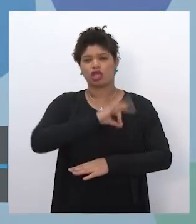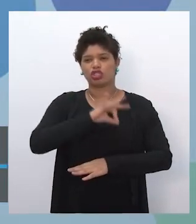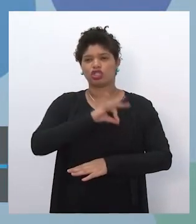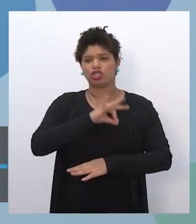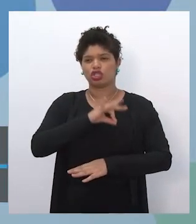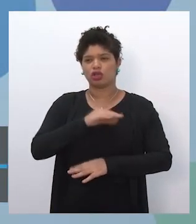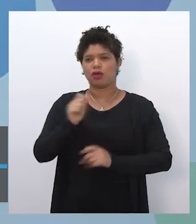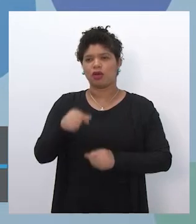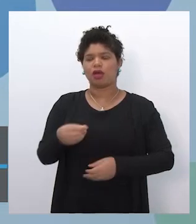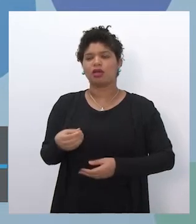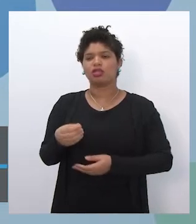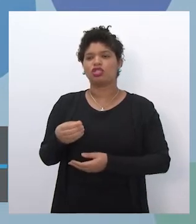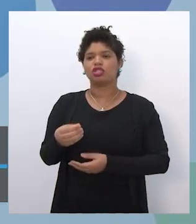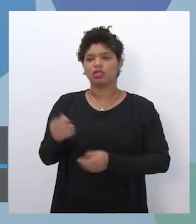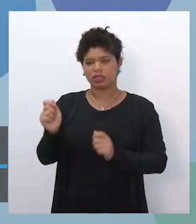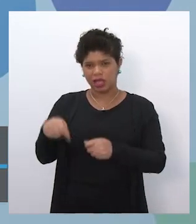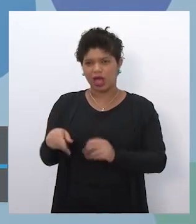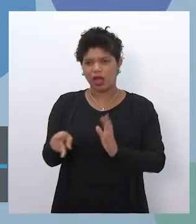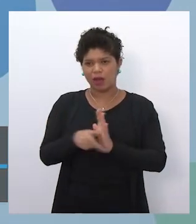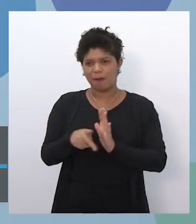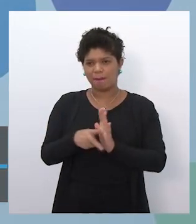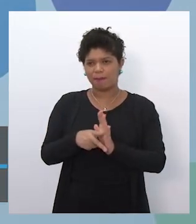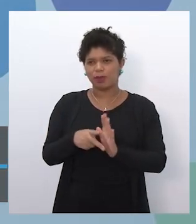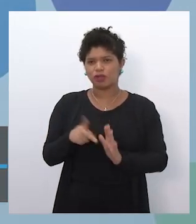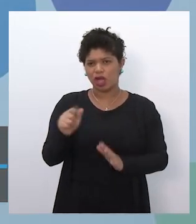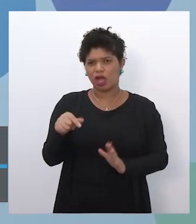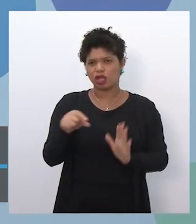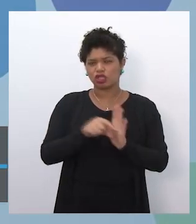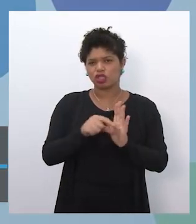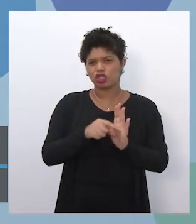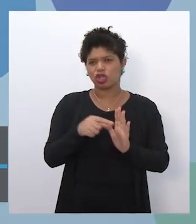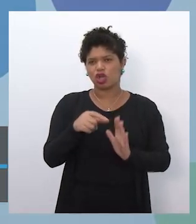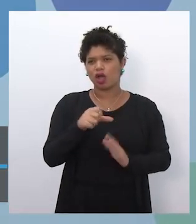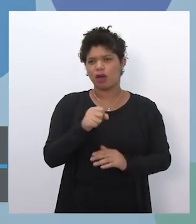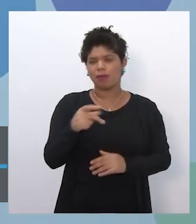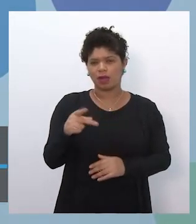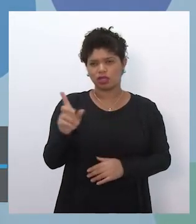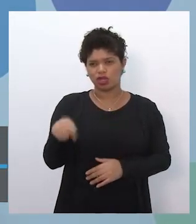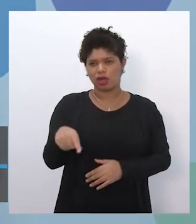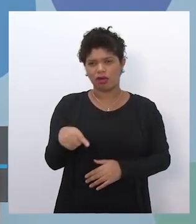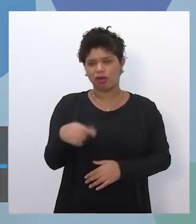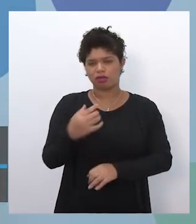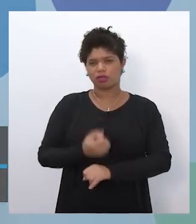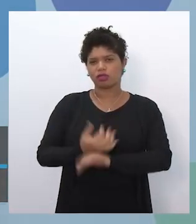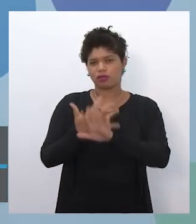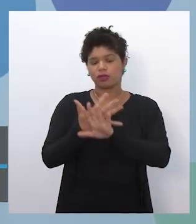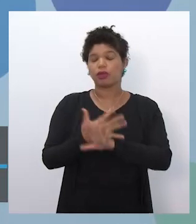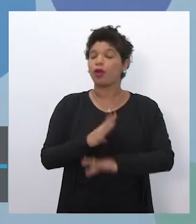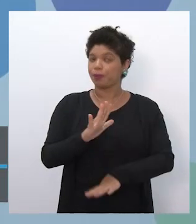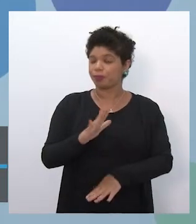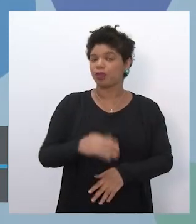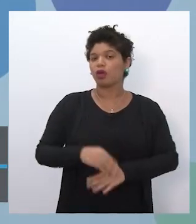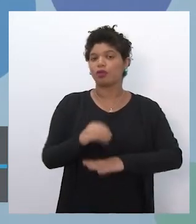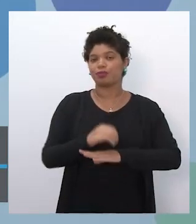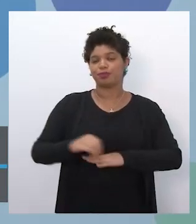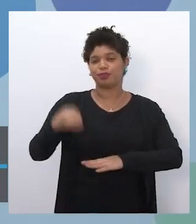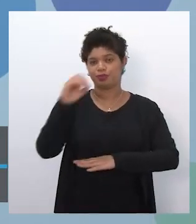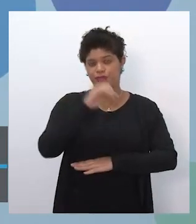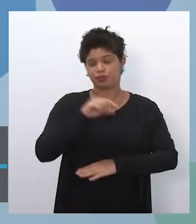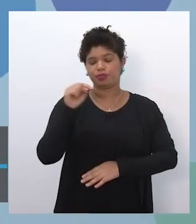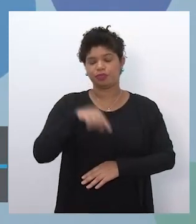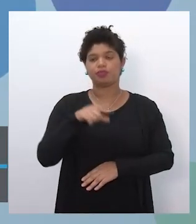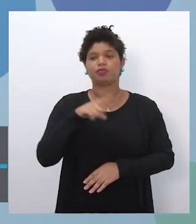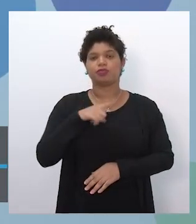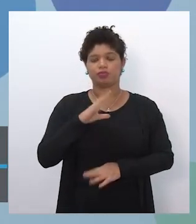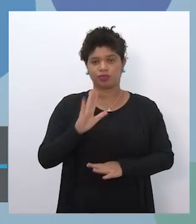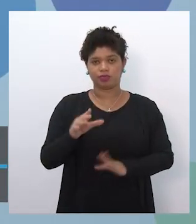entendi, de patrocínio de dados desse aplicativo de videoconferência. O aplicativo do Centro de Mídias possui um recurso